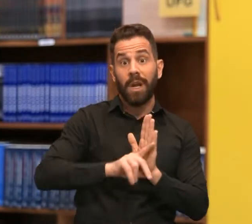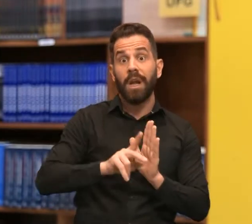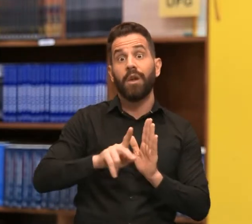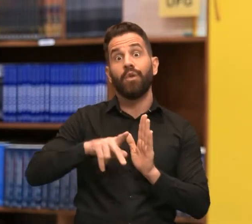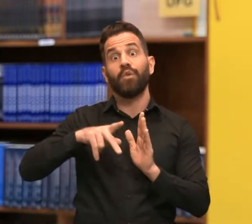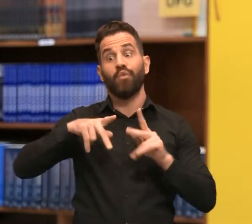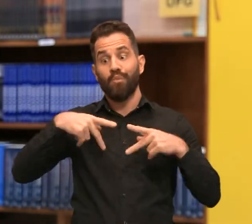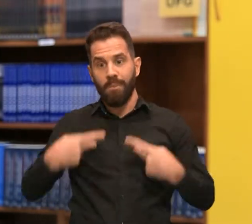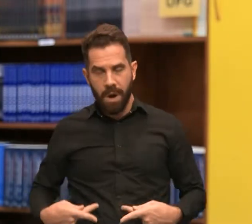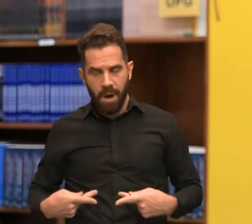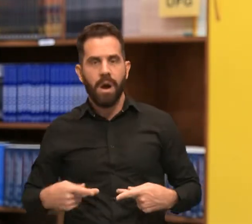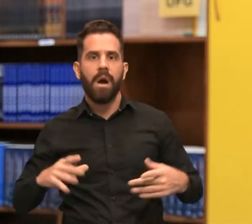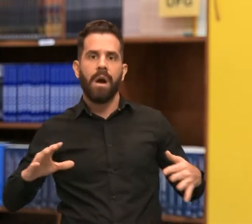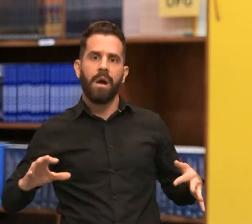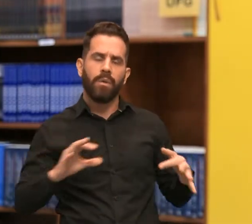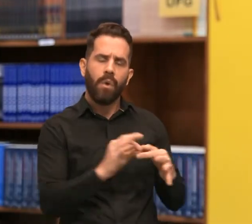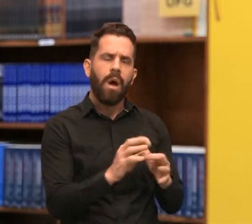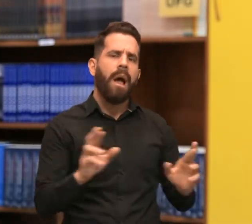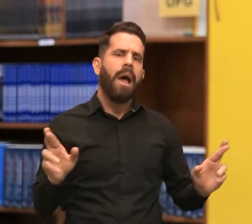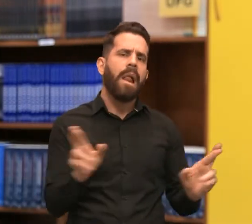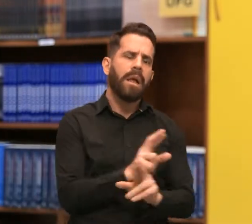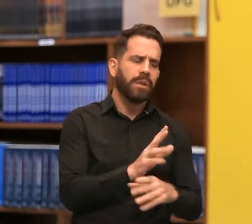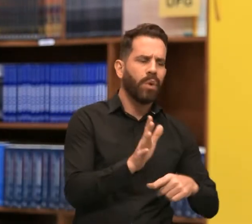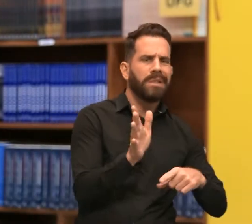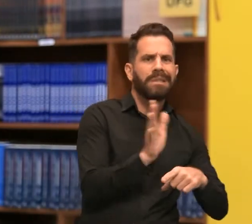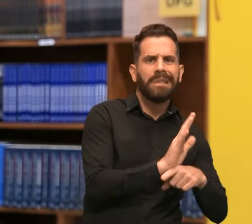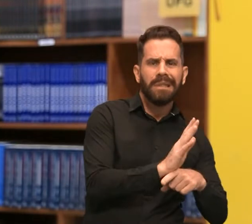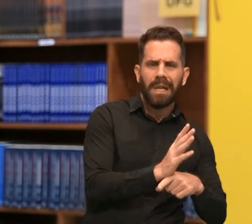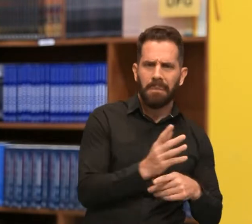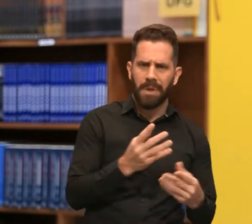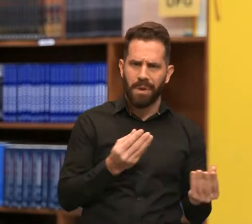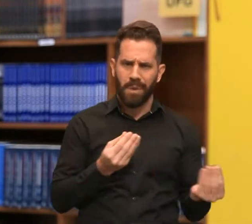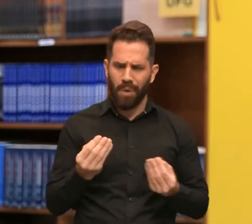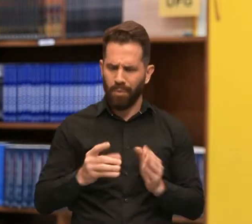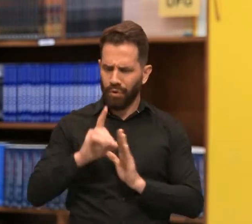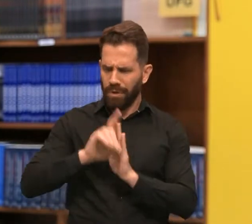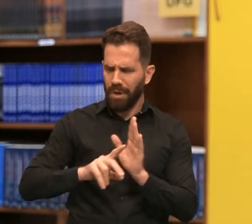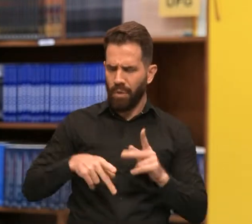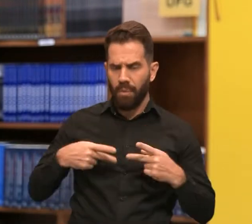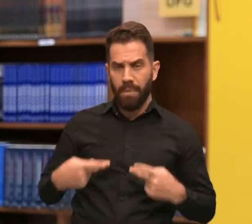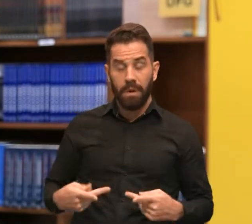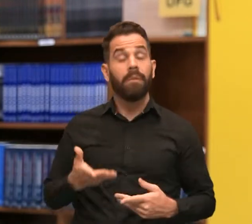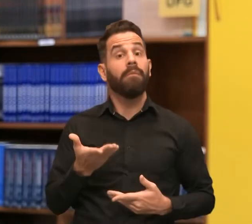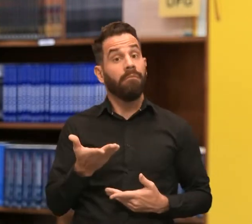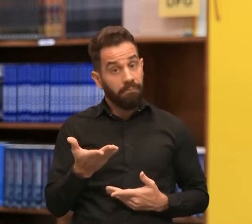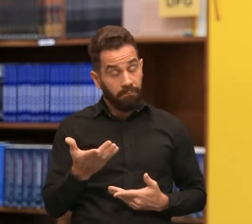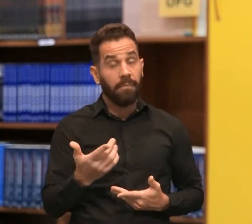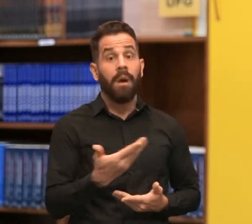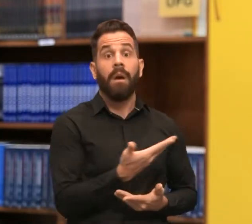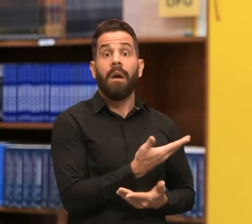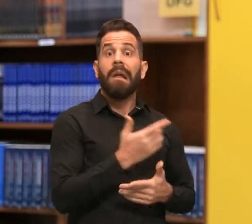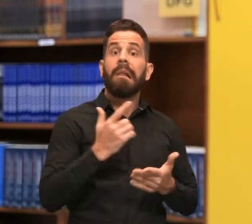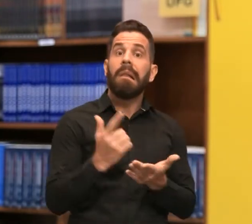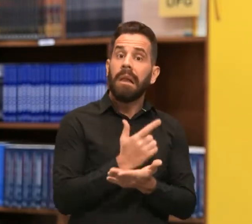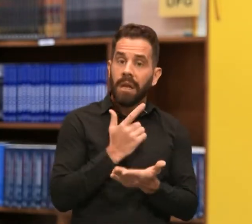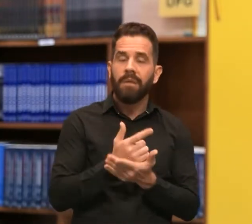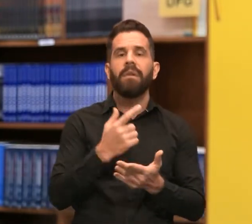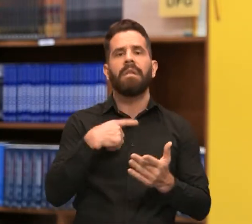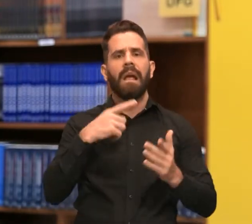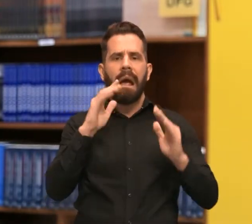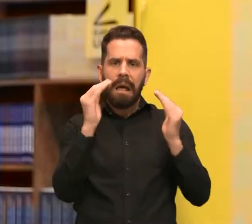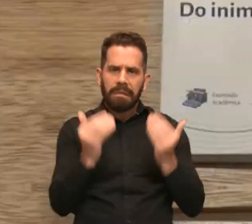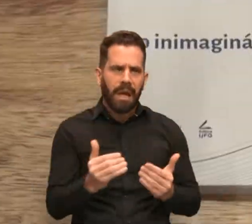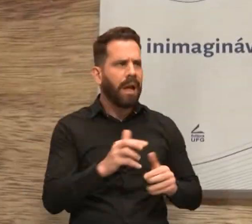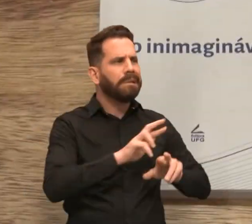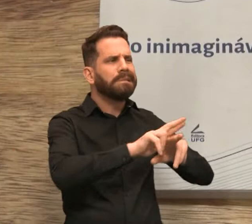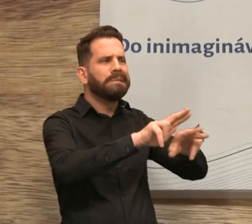Ribeiro, discute a relação entre cinema e direitos humanos. O livro traz análise de diferentes filmes